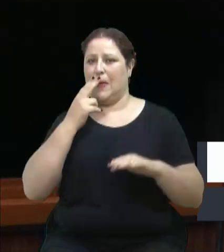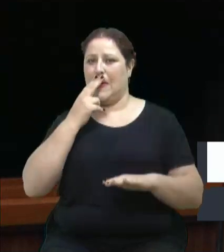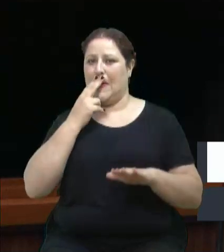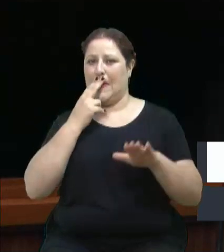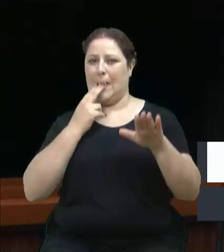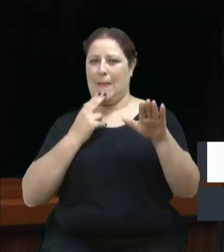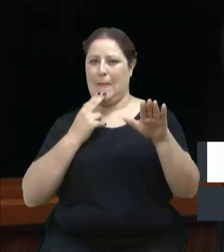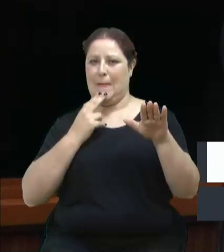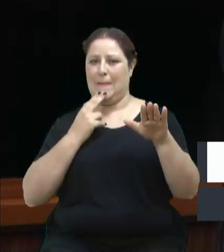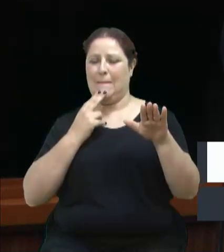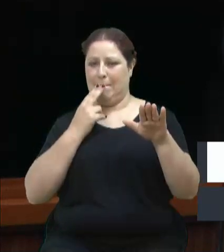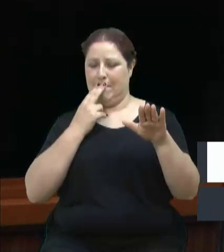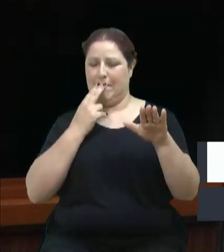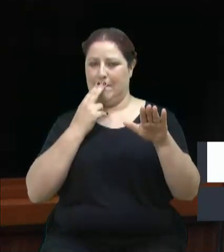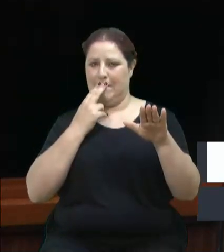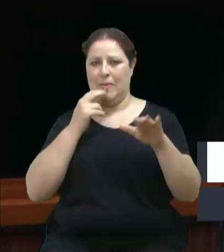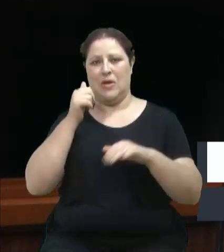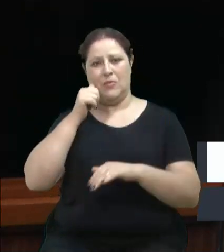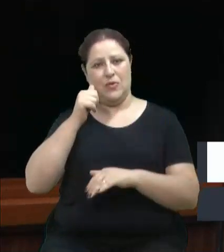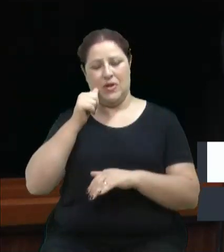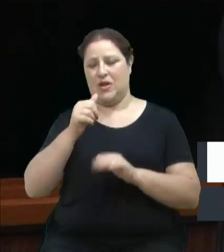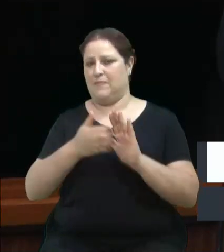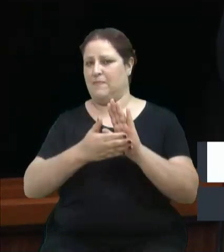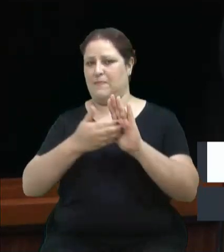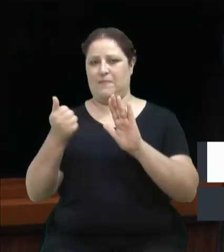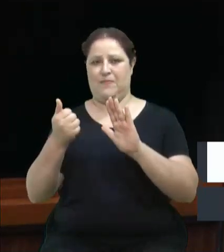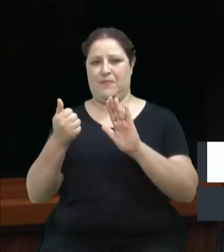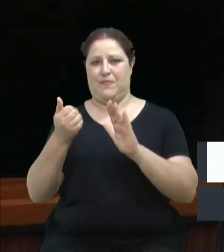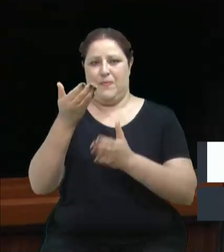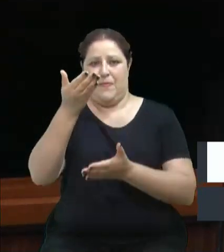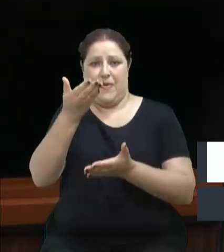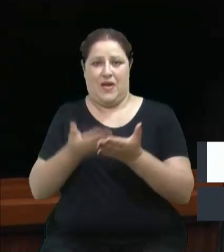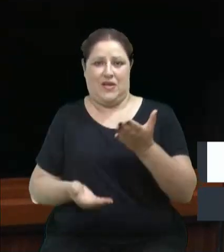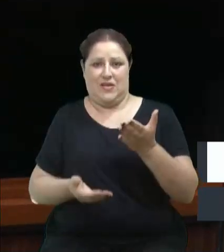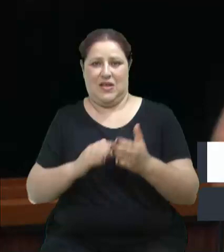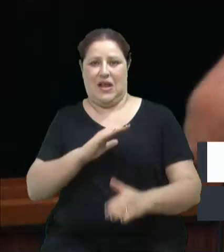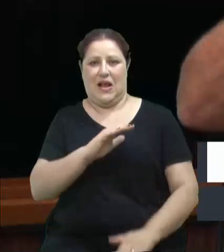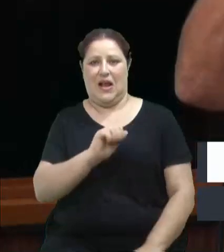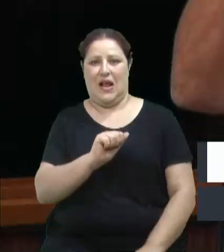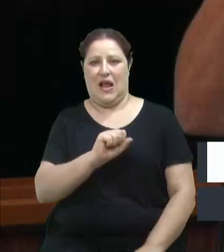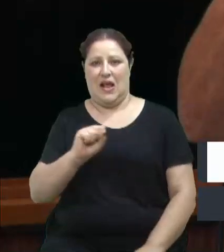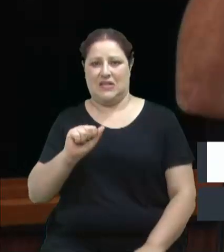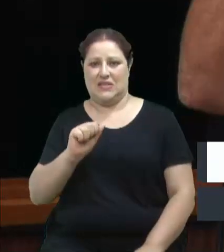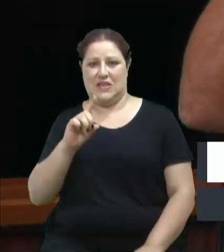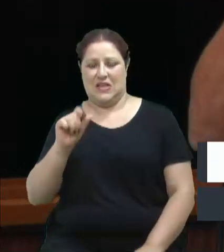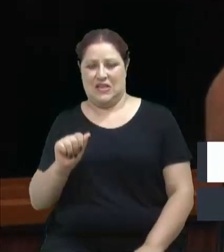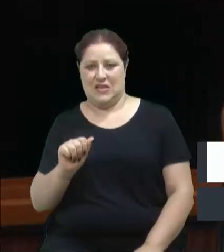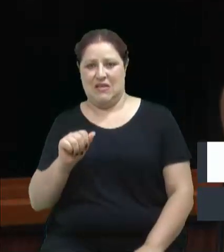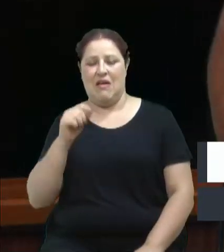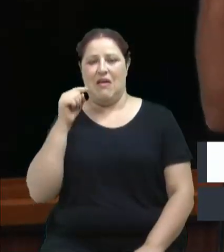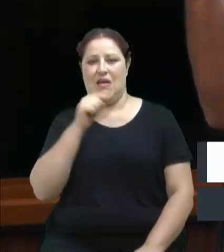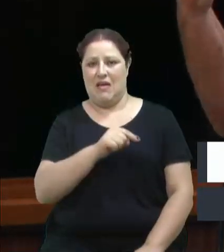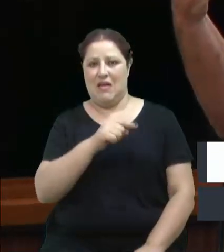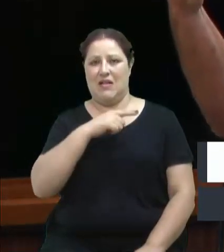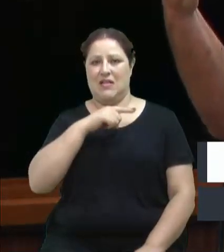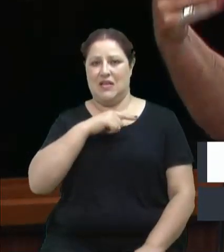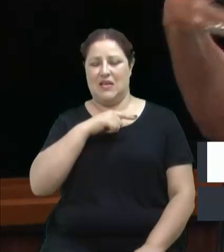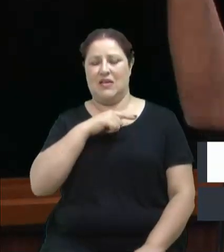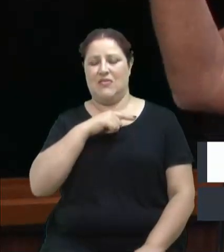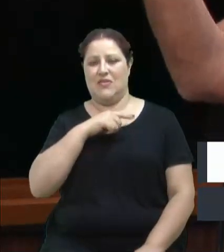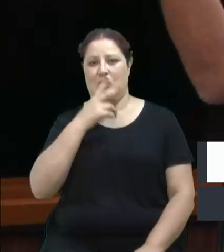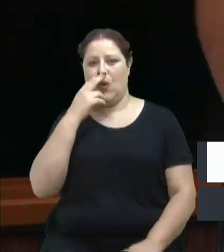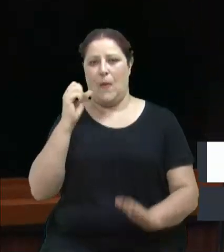Ela foi caçada com o argumento de que ela estava manchando a imagem da